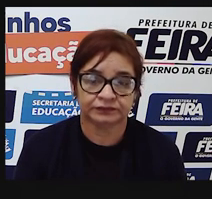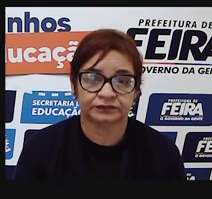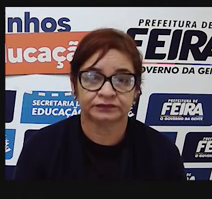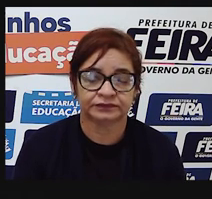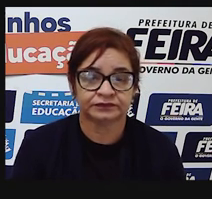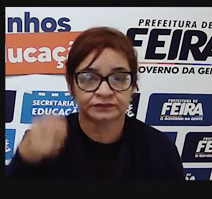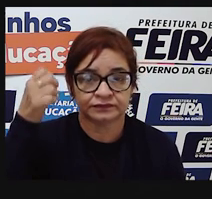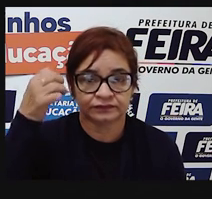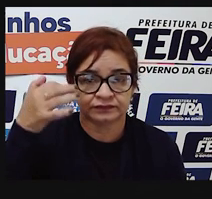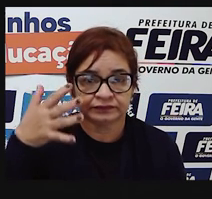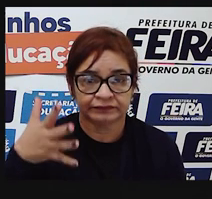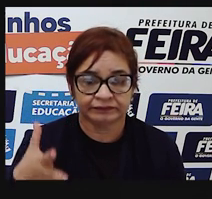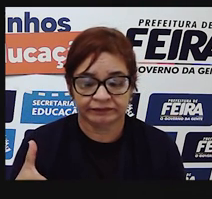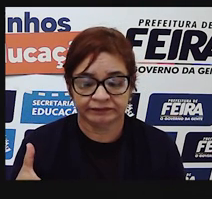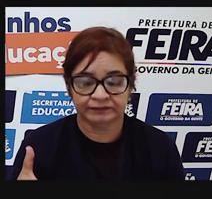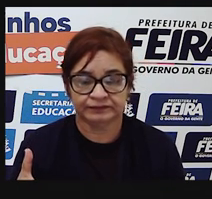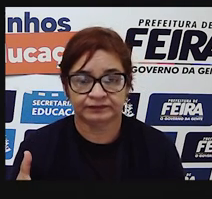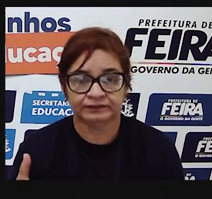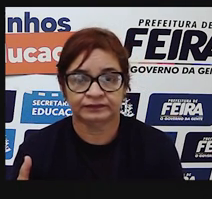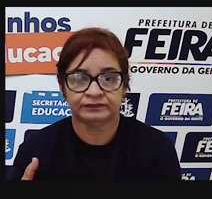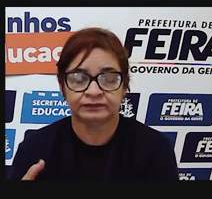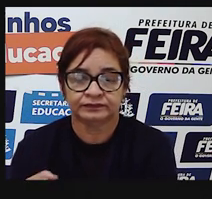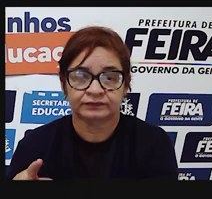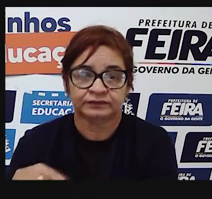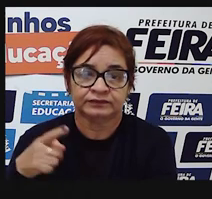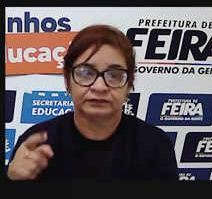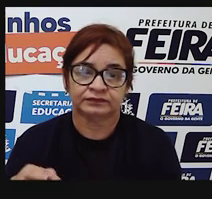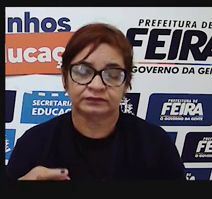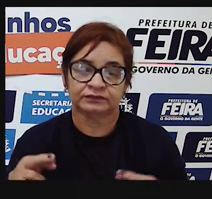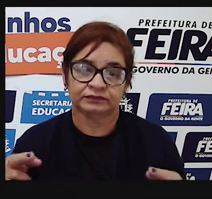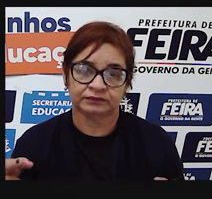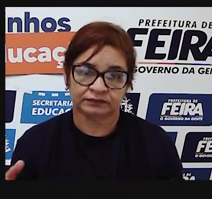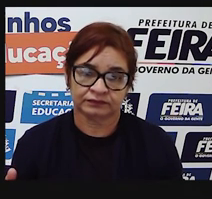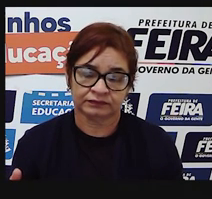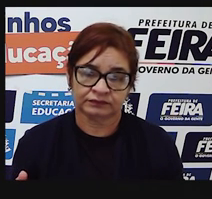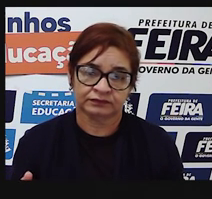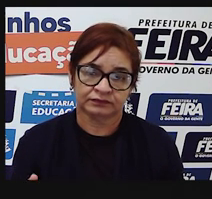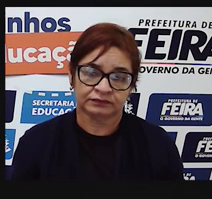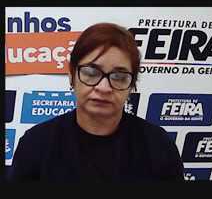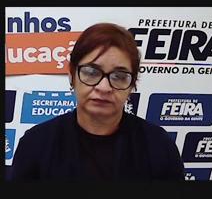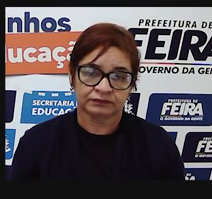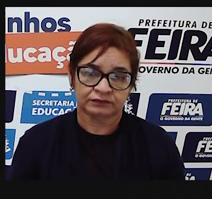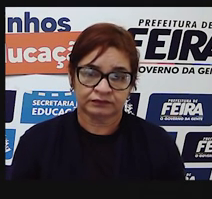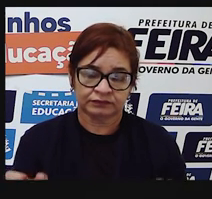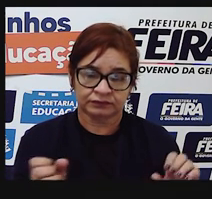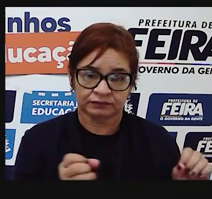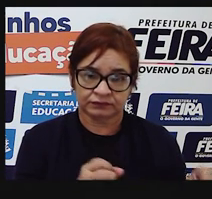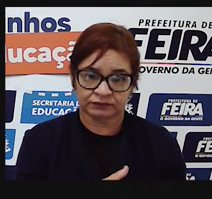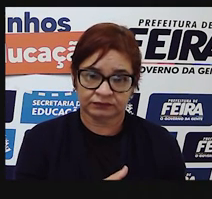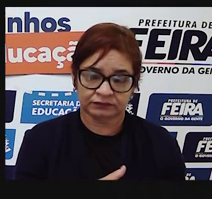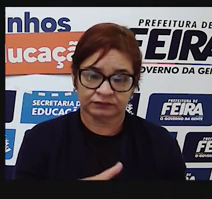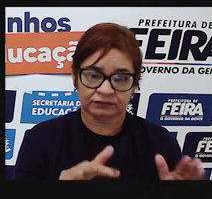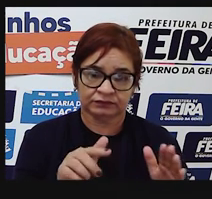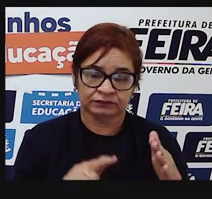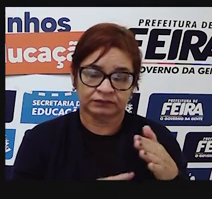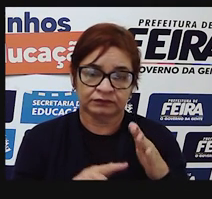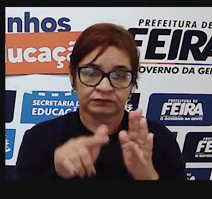no início, eles podem ser utilizados de outra forma, quando eles estão fora do ambiente textual.